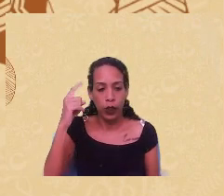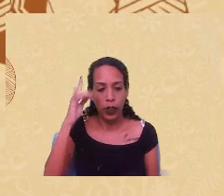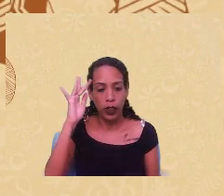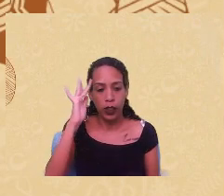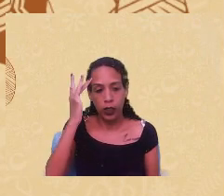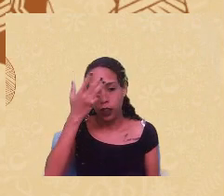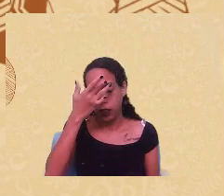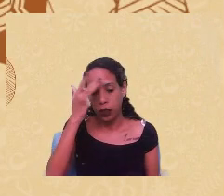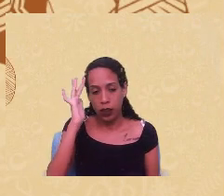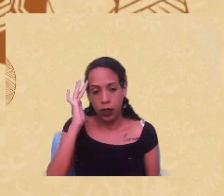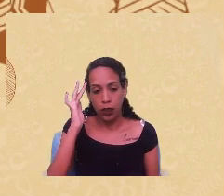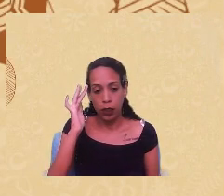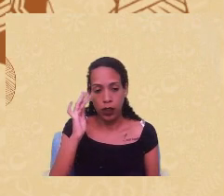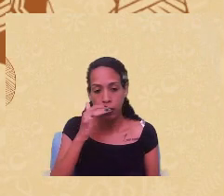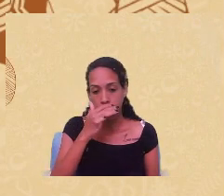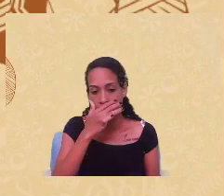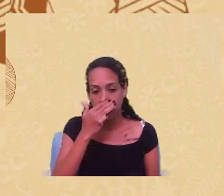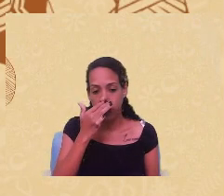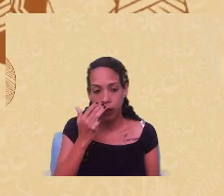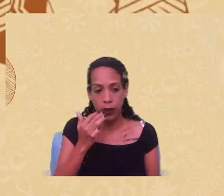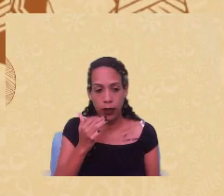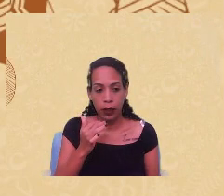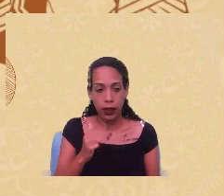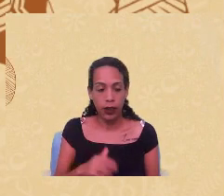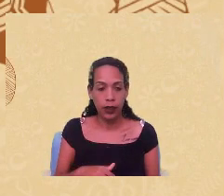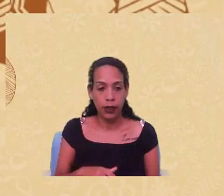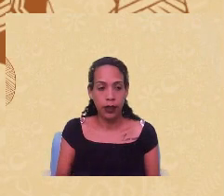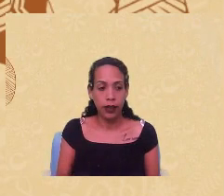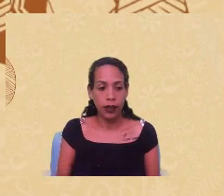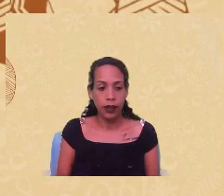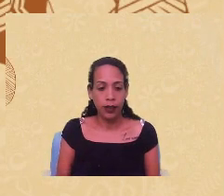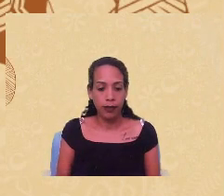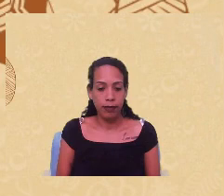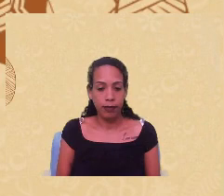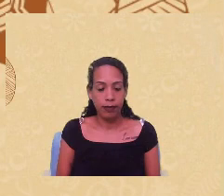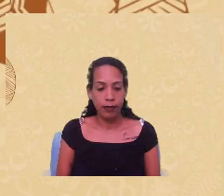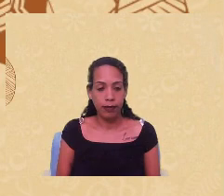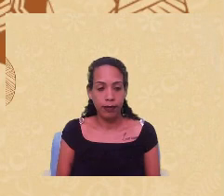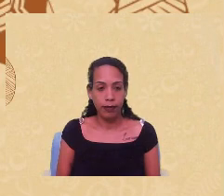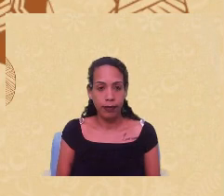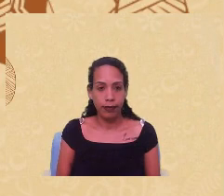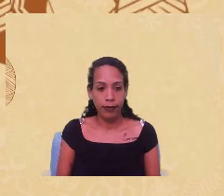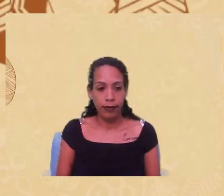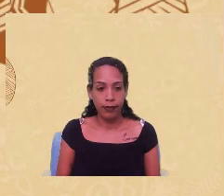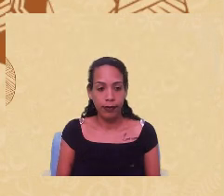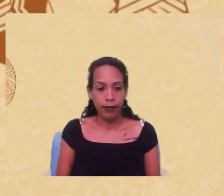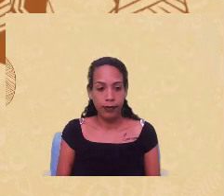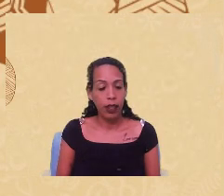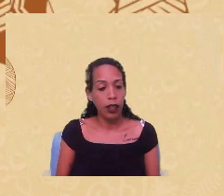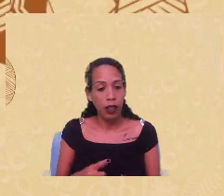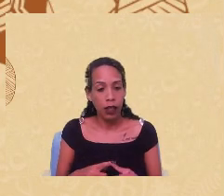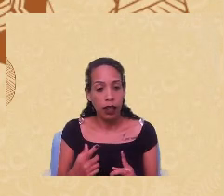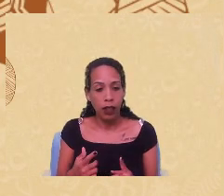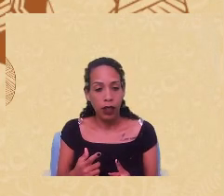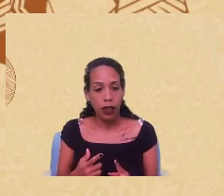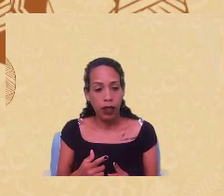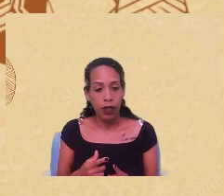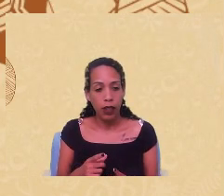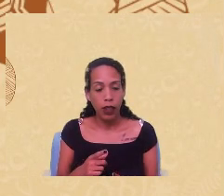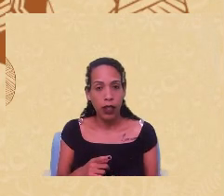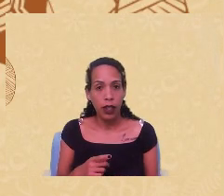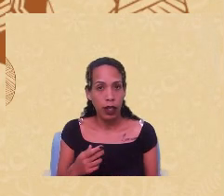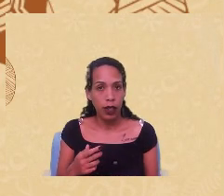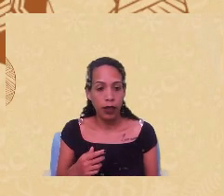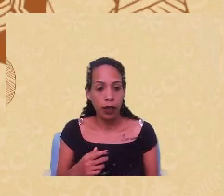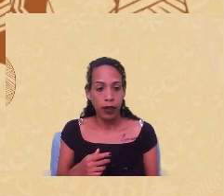Você tem mais uns dez minutos, tá bom? Muito legal. Obrigada, Felipe. Então, como ainda tenho dez minutos,